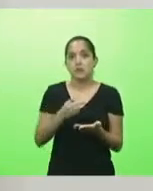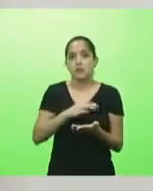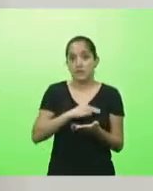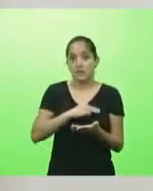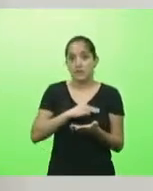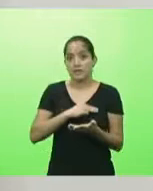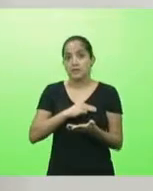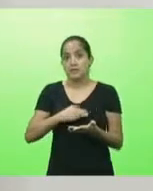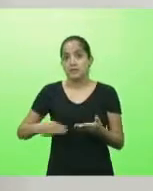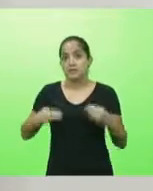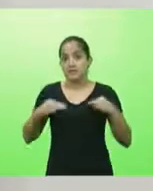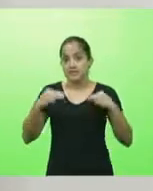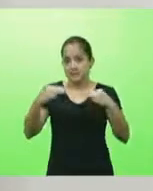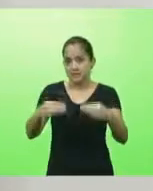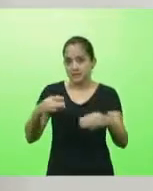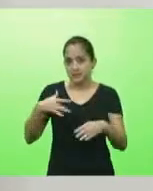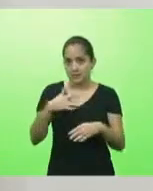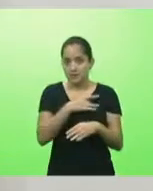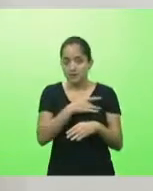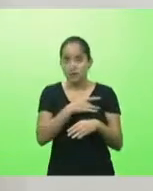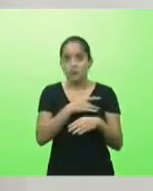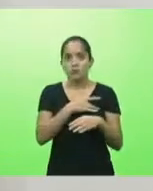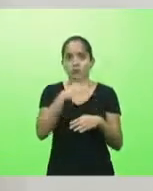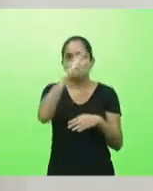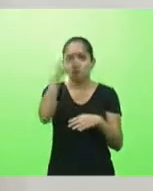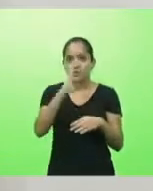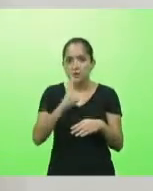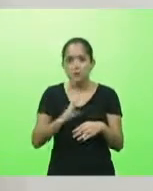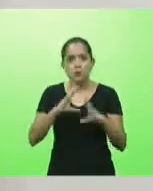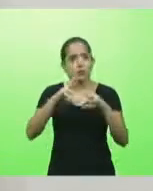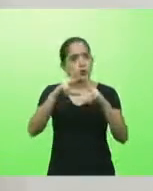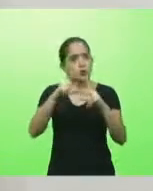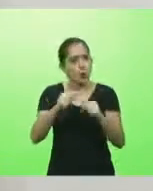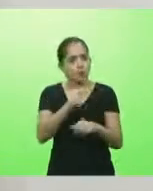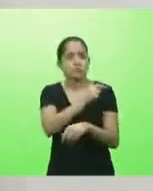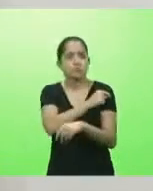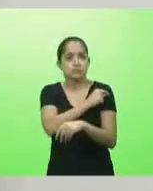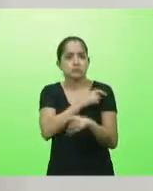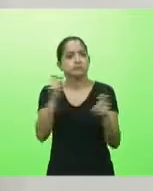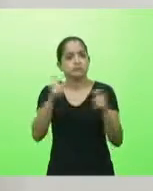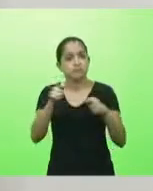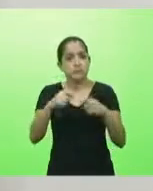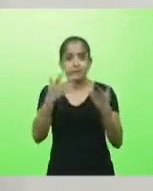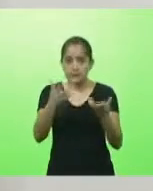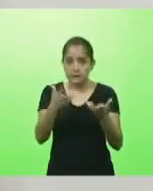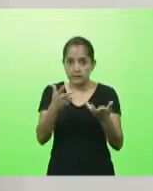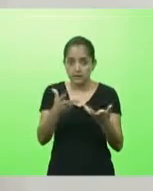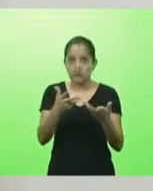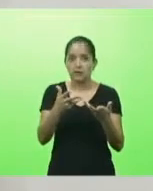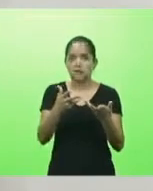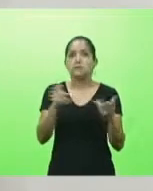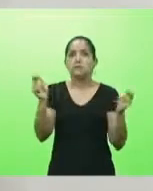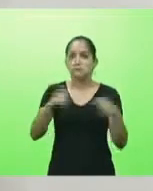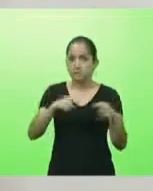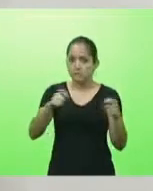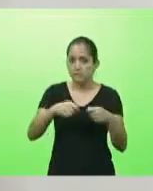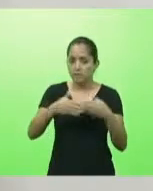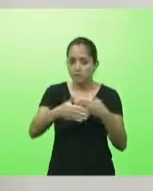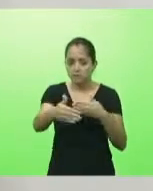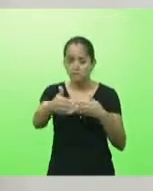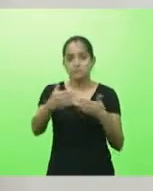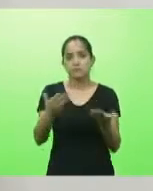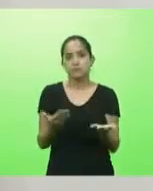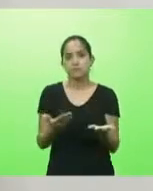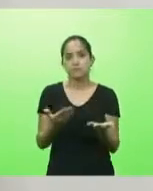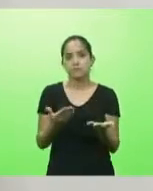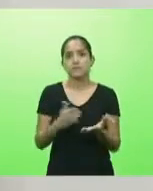o ministro Pazuello já afirmou, nenhum brasileiro vai ficar sem ser vacinado desde que ele queira tomar vacina, não de forma obrigatória. Então, fica